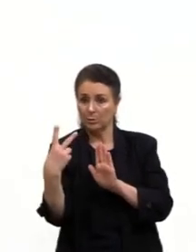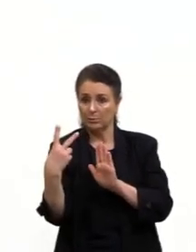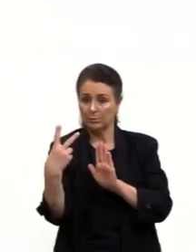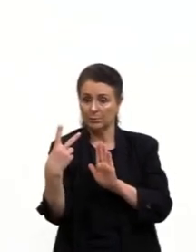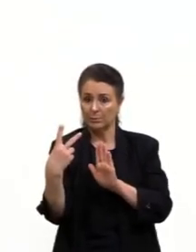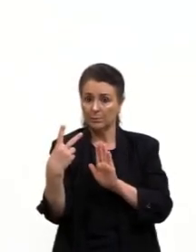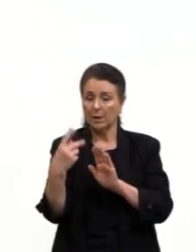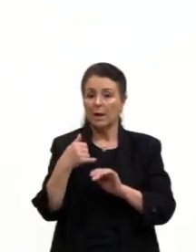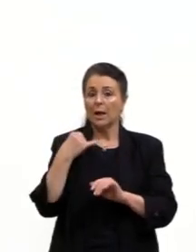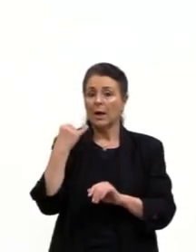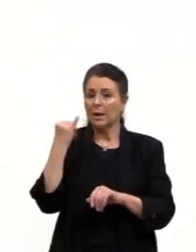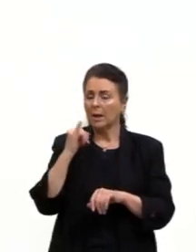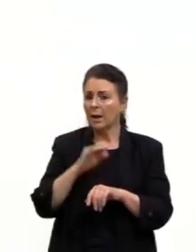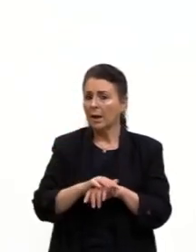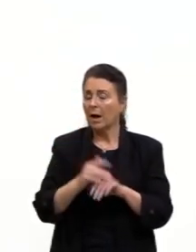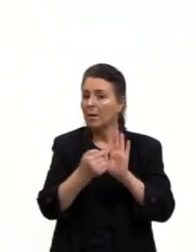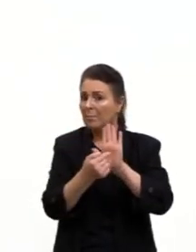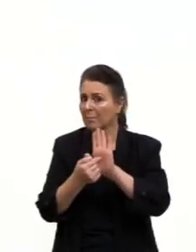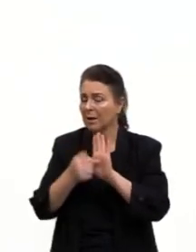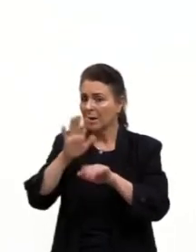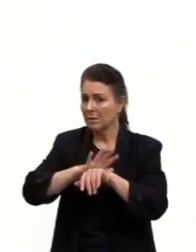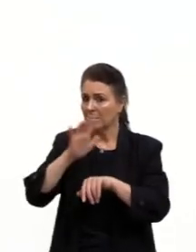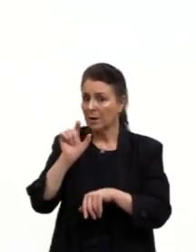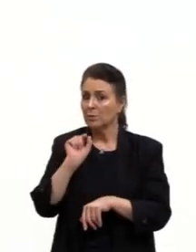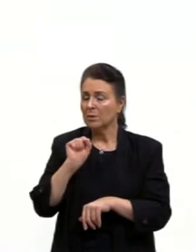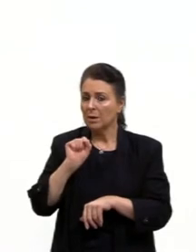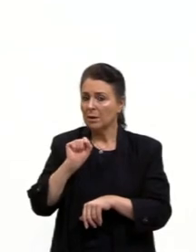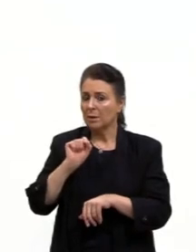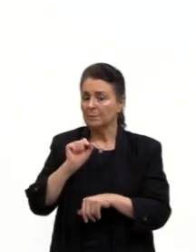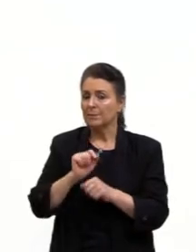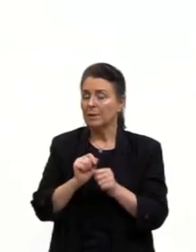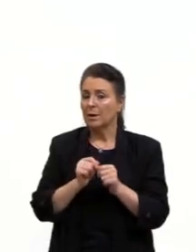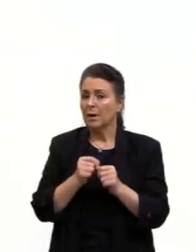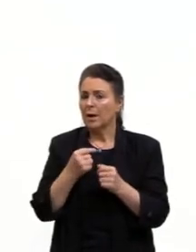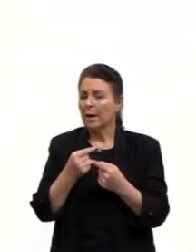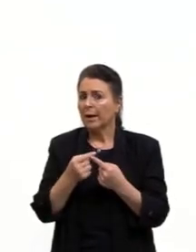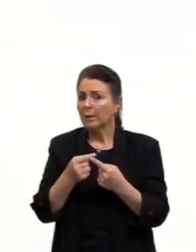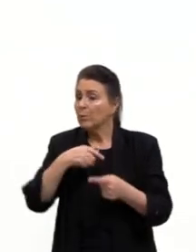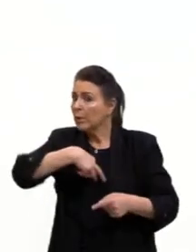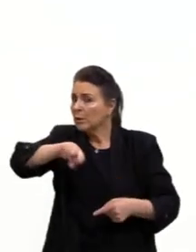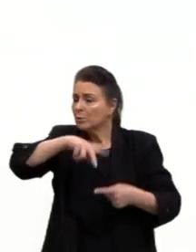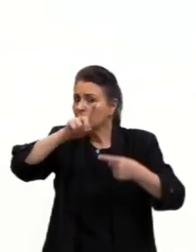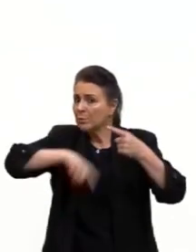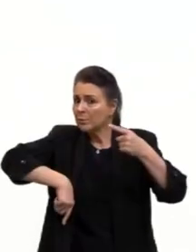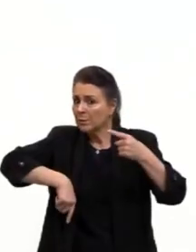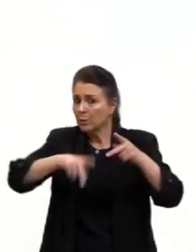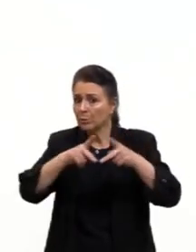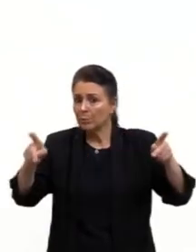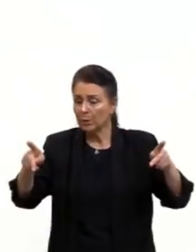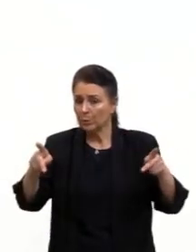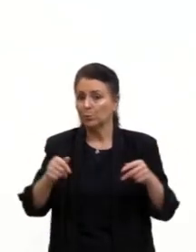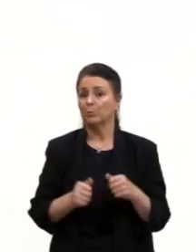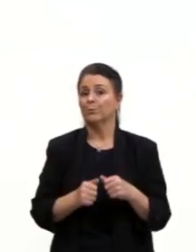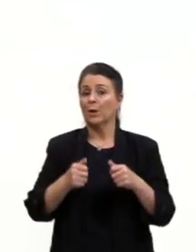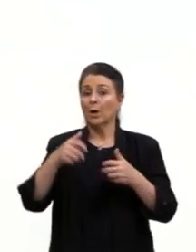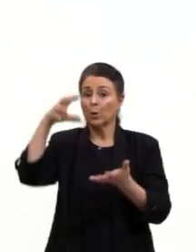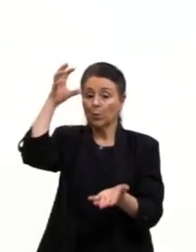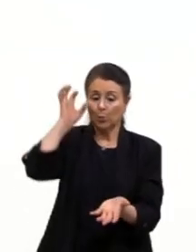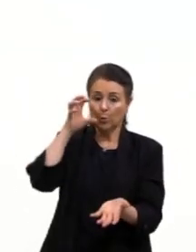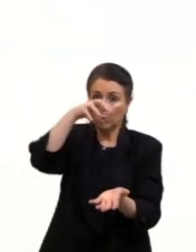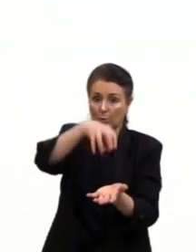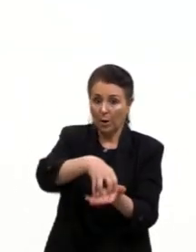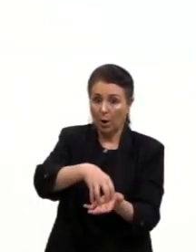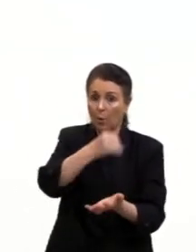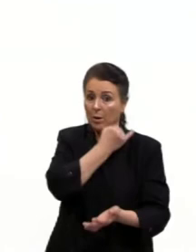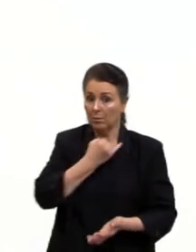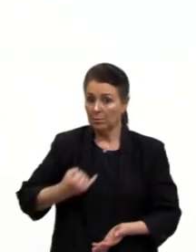do que o Candomblé. E o que acontecia? Essas religiões eram proibidas no período colonial e imperial. E como é que